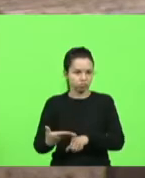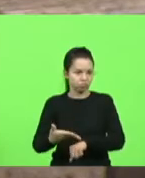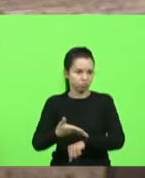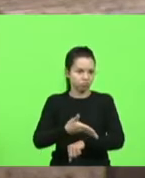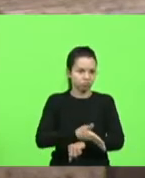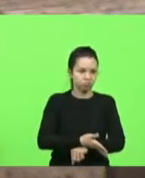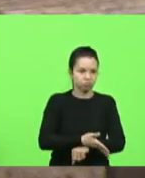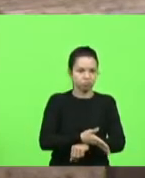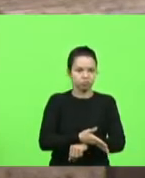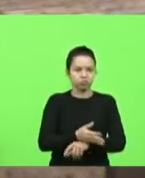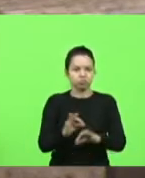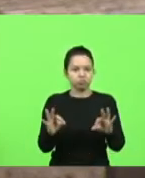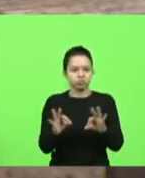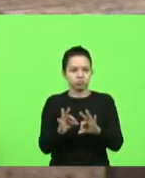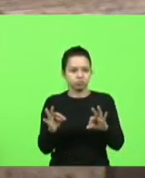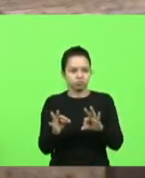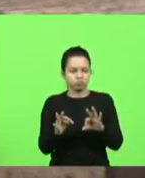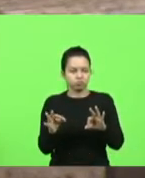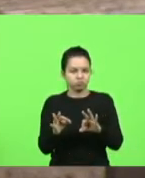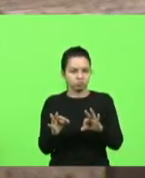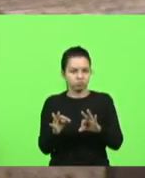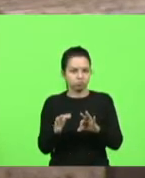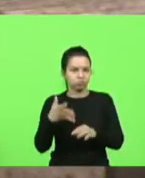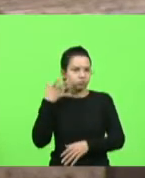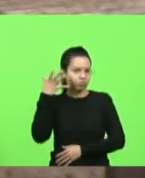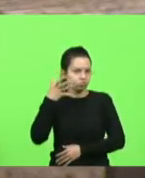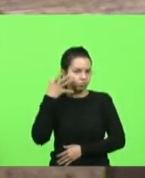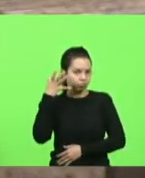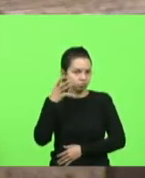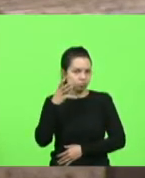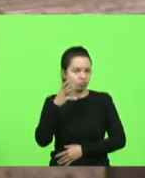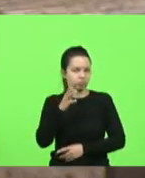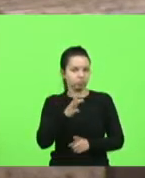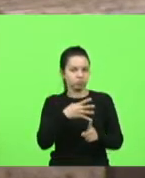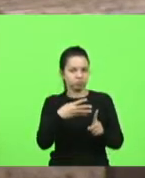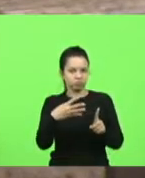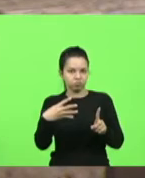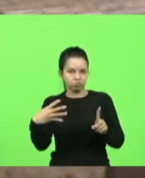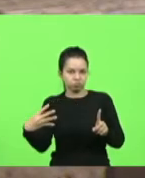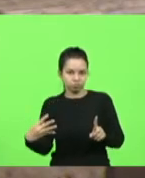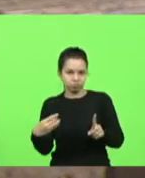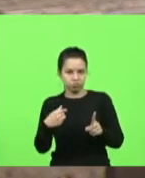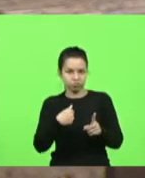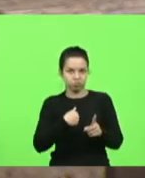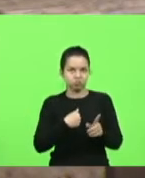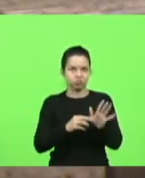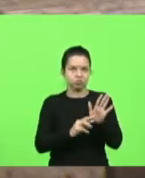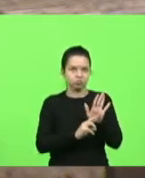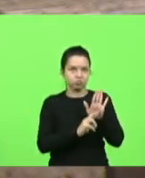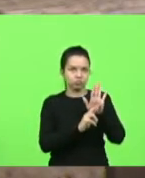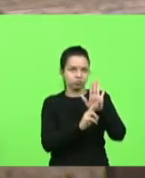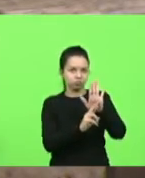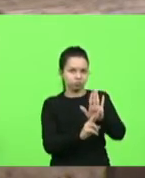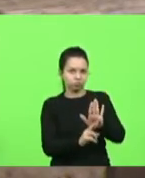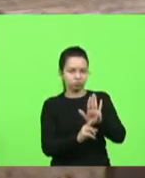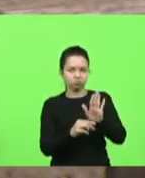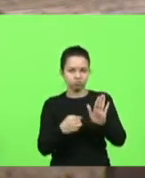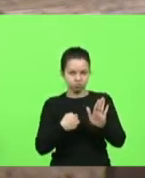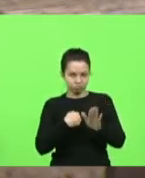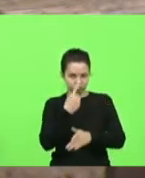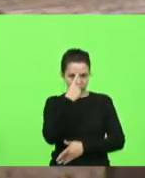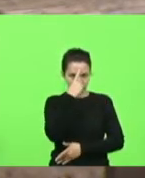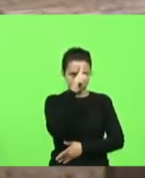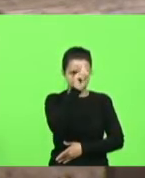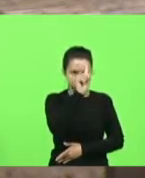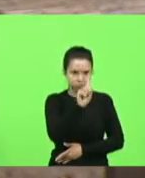palestra LGBT então eu represento e não sou eu que invento ou que